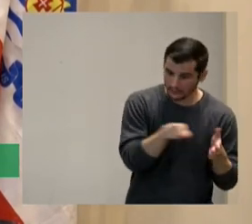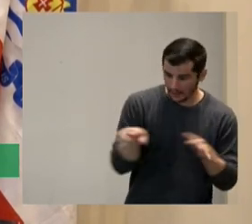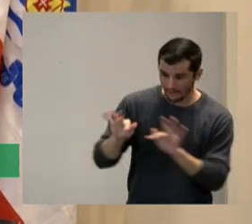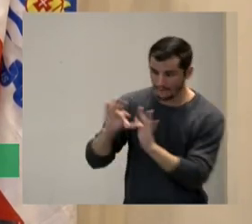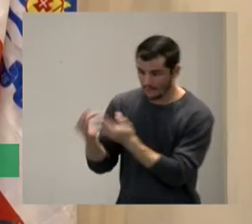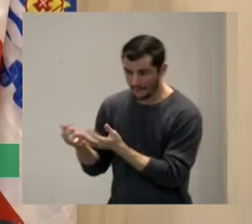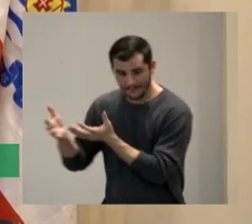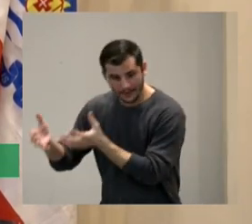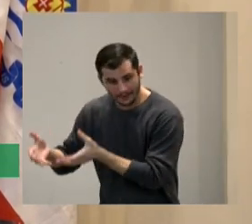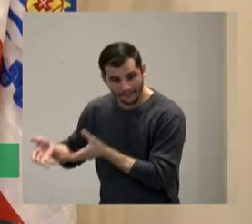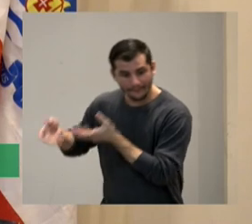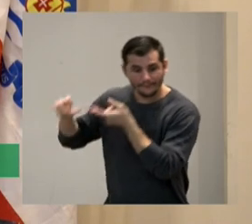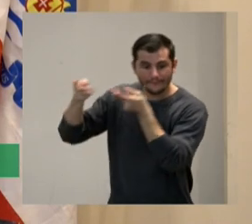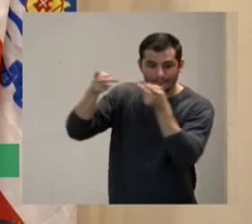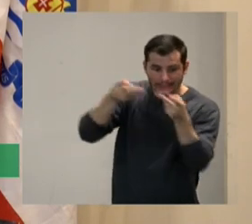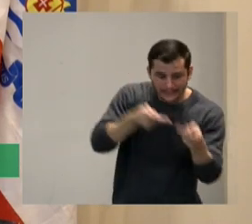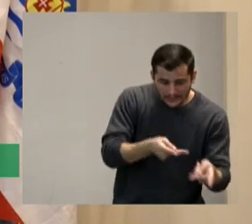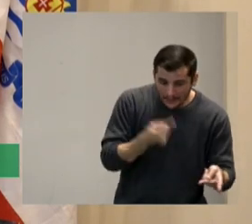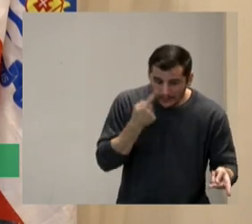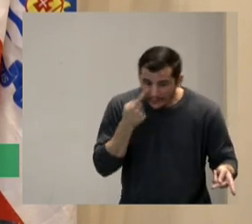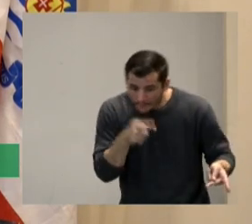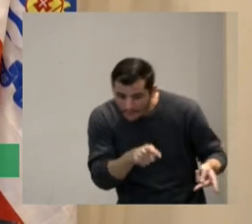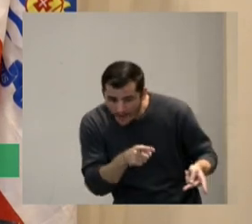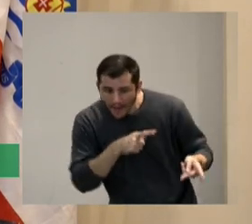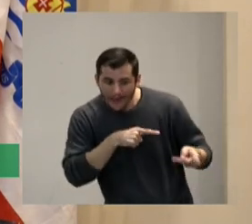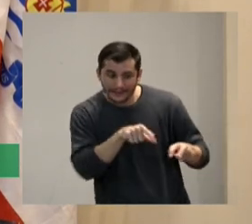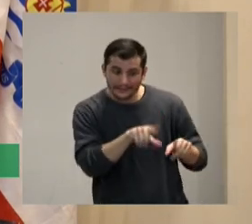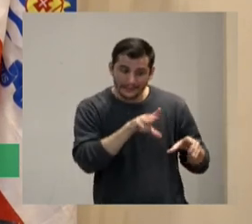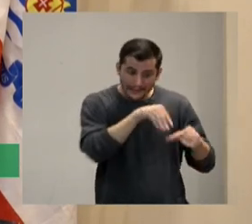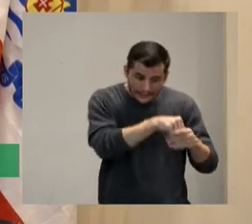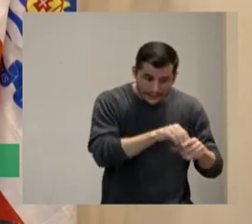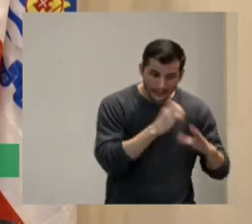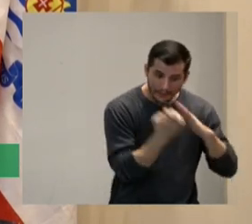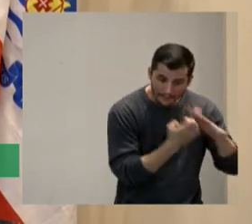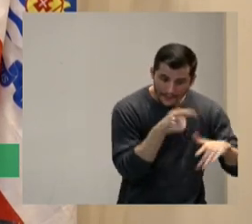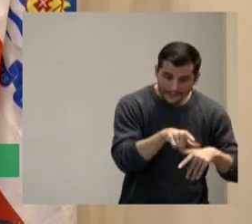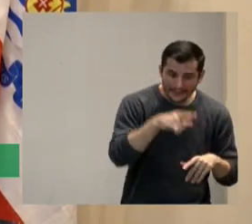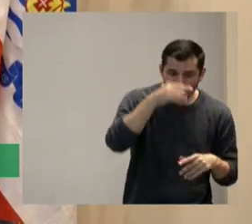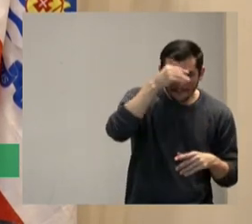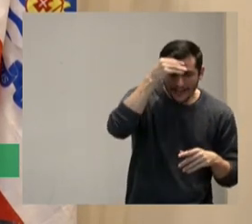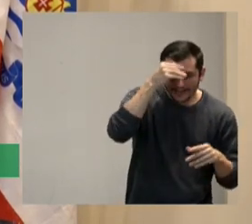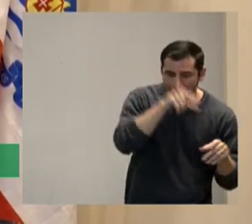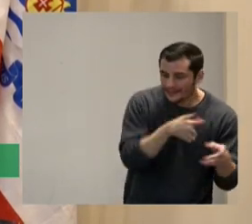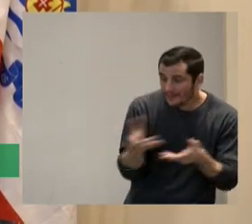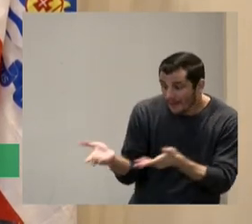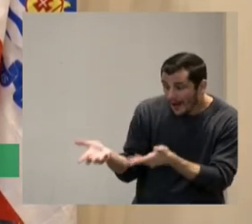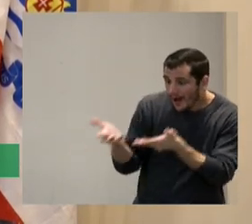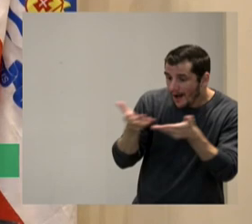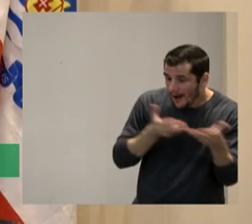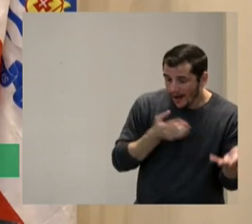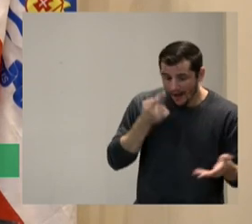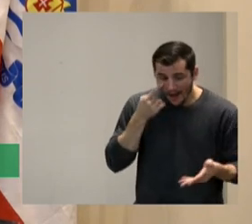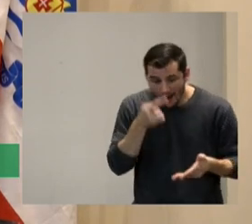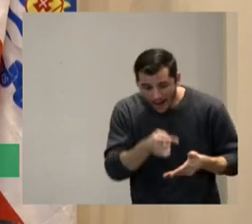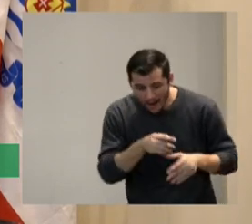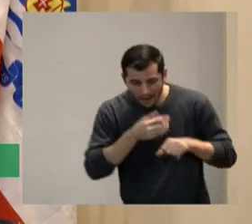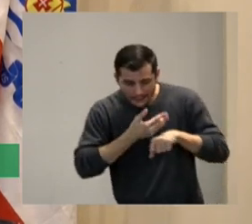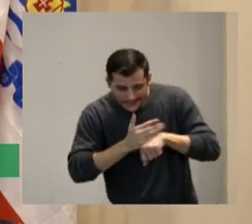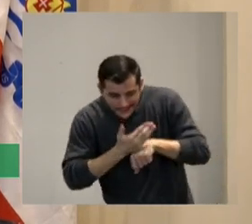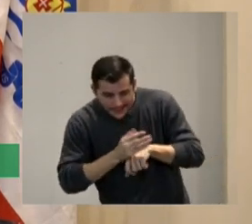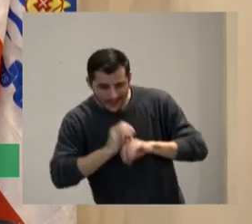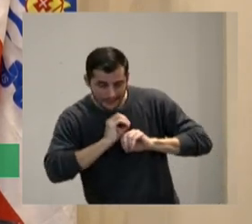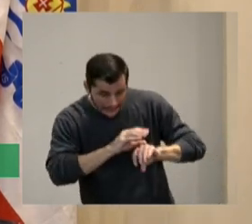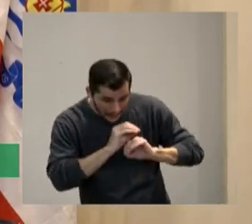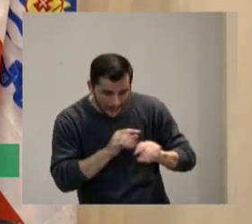padrinha uma pessoa pra estar junto dessa outra pessoa até ela pegar uma segurança hora que engrenar fala tudo bem agora a gente segue